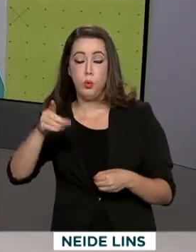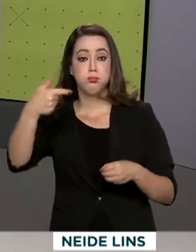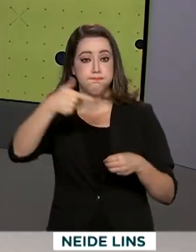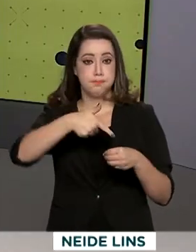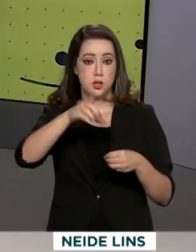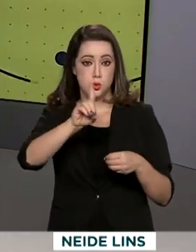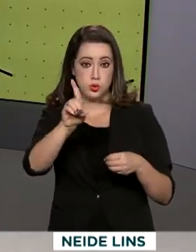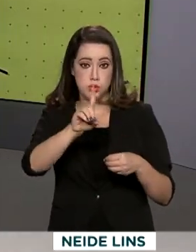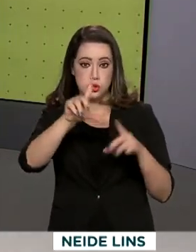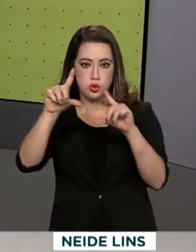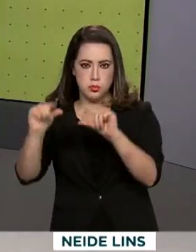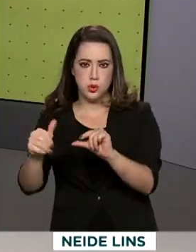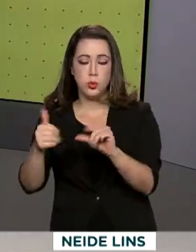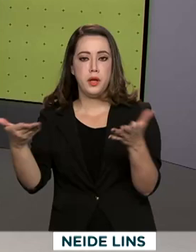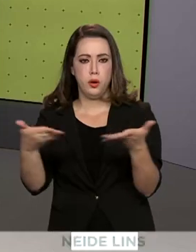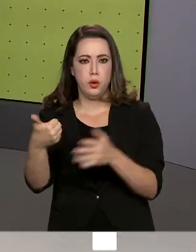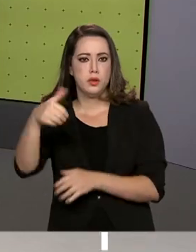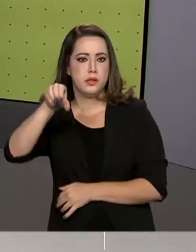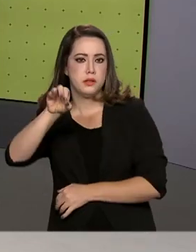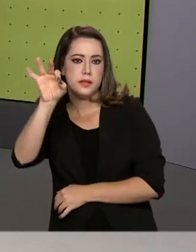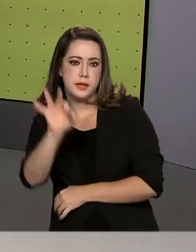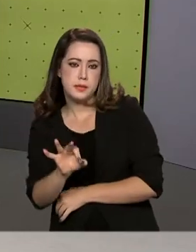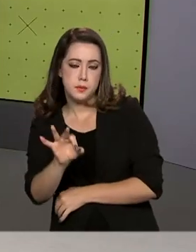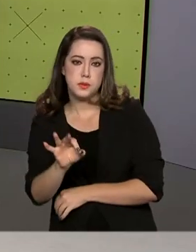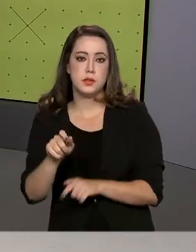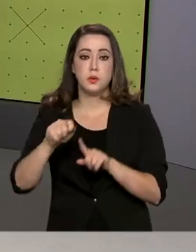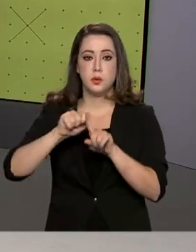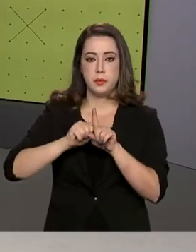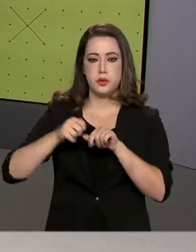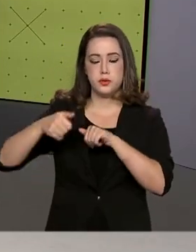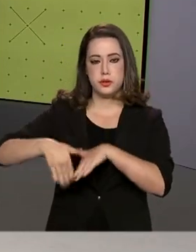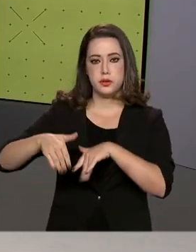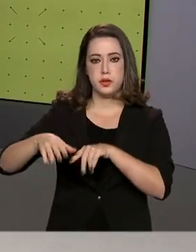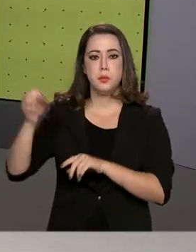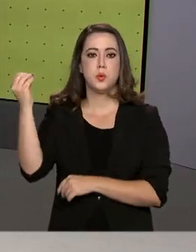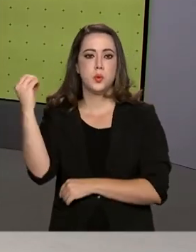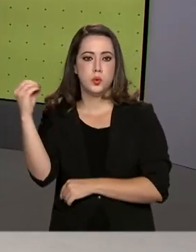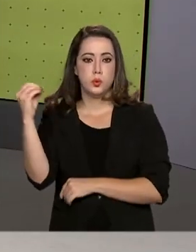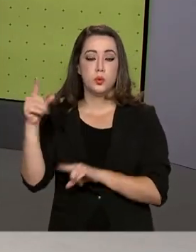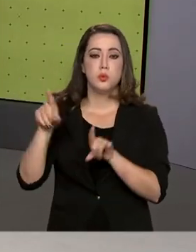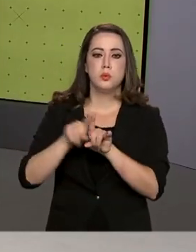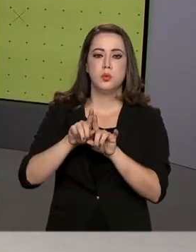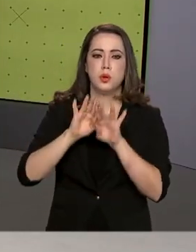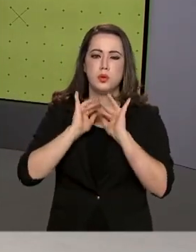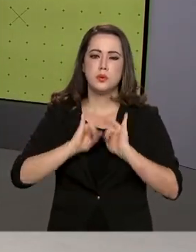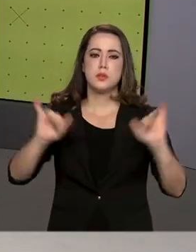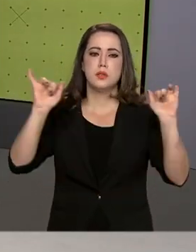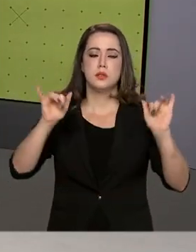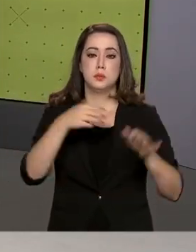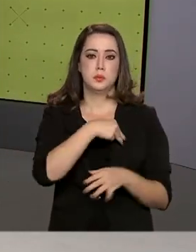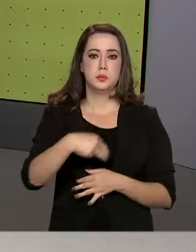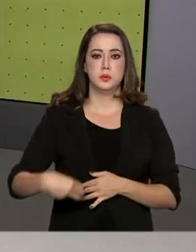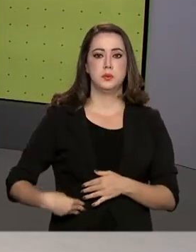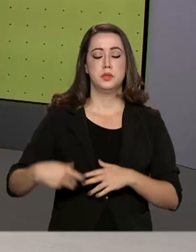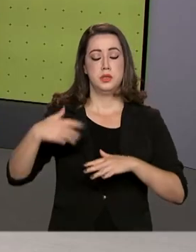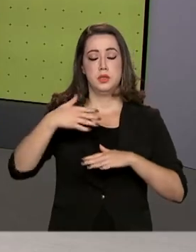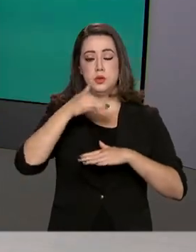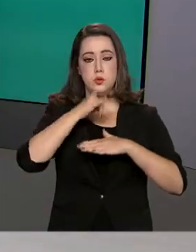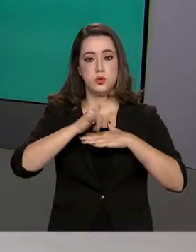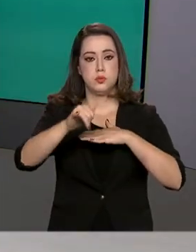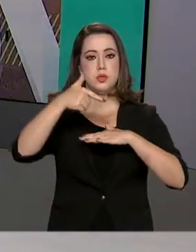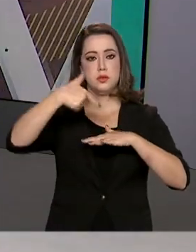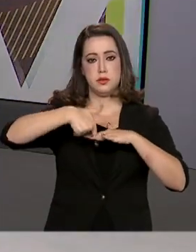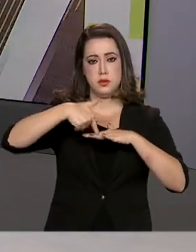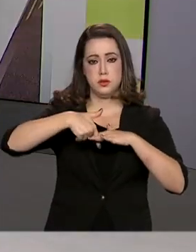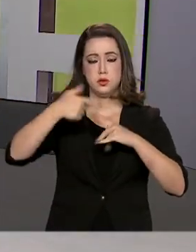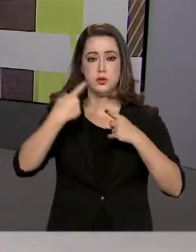12 para 10% em setembro e outubro. A medida anunciada pelo ministro de Minas e Energia é necessária, já que a